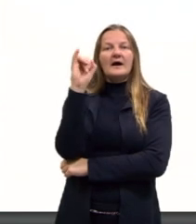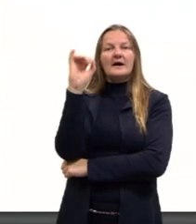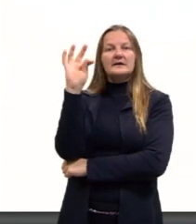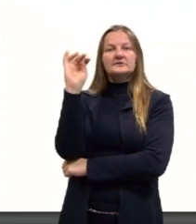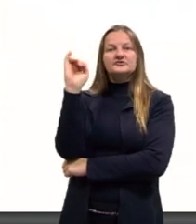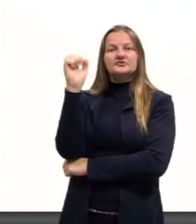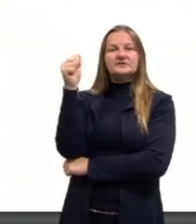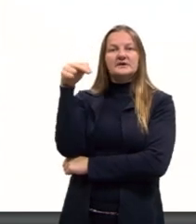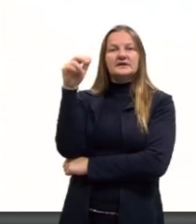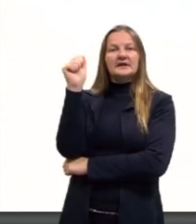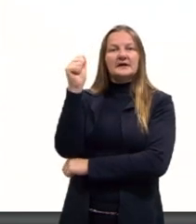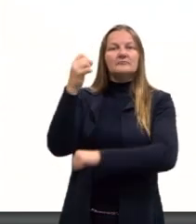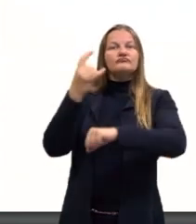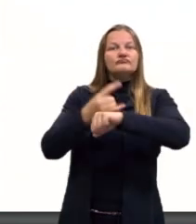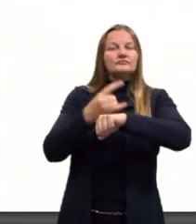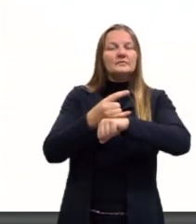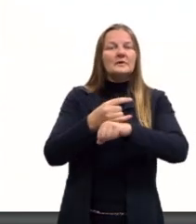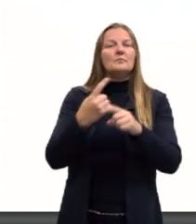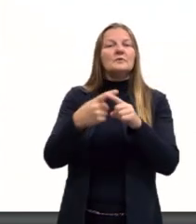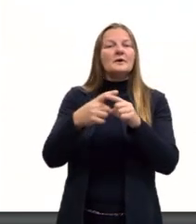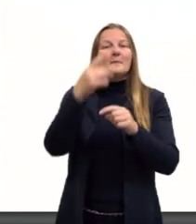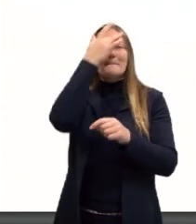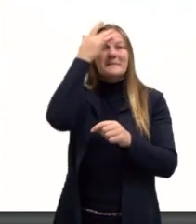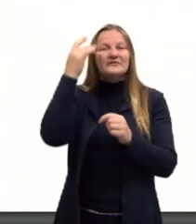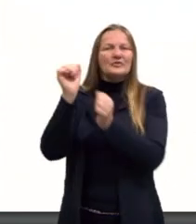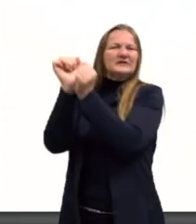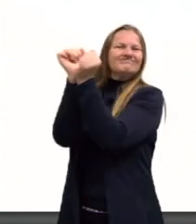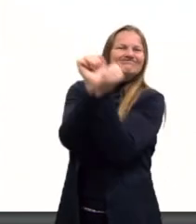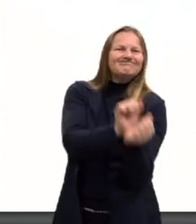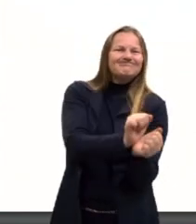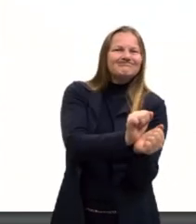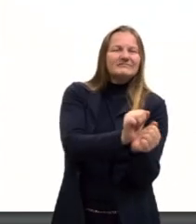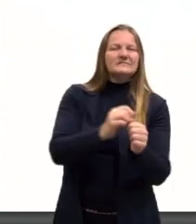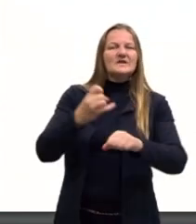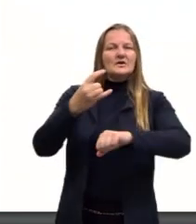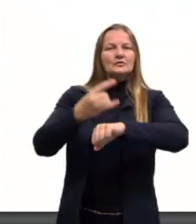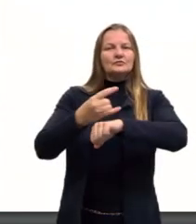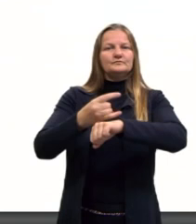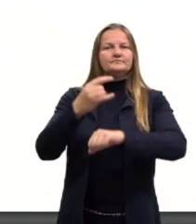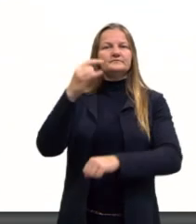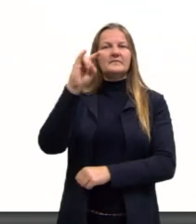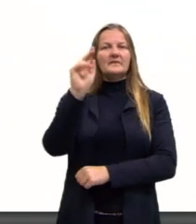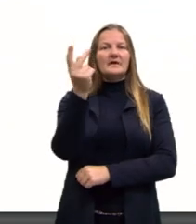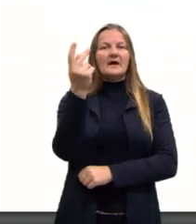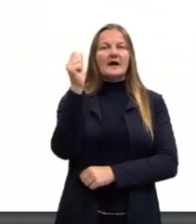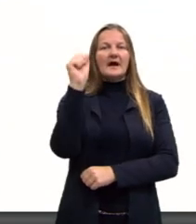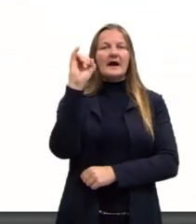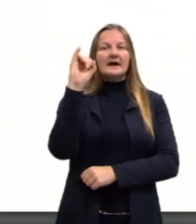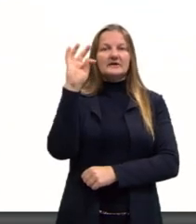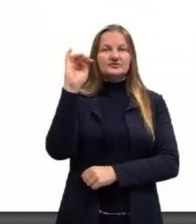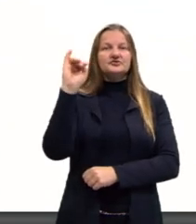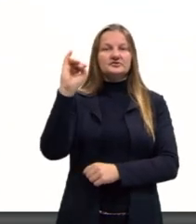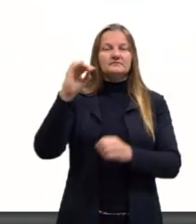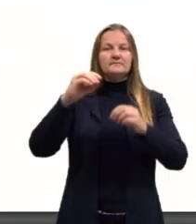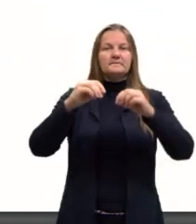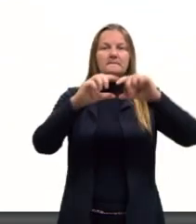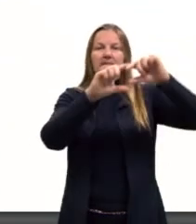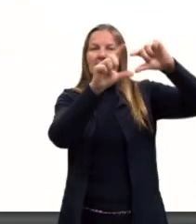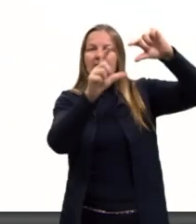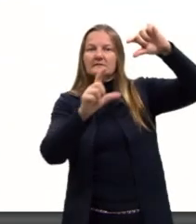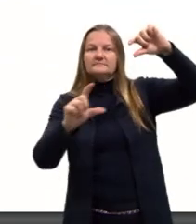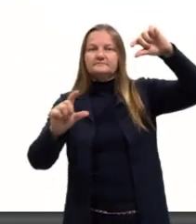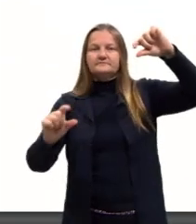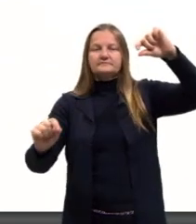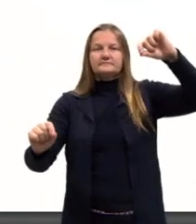uma revolução feita por pessoas escravizadas no Haiti. O Haiti, ele é um território que fica na ilha de